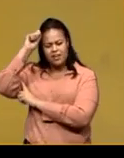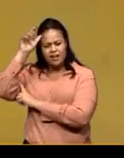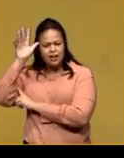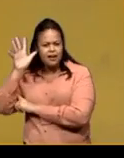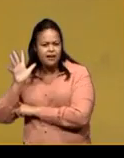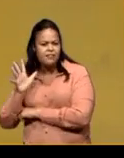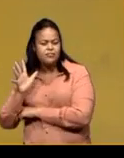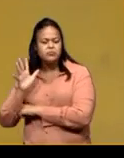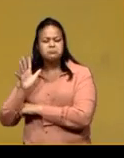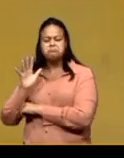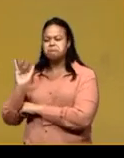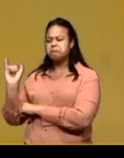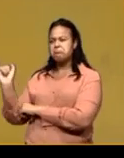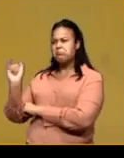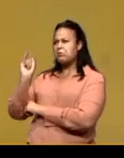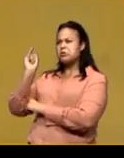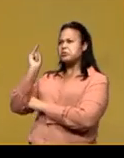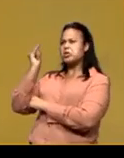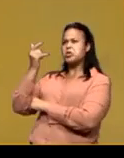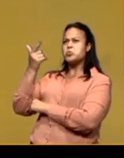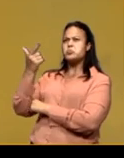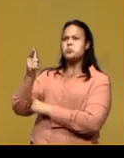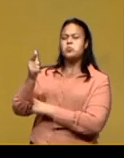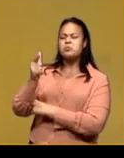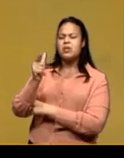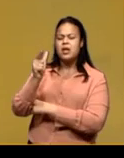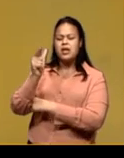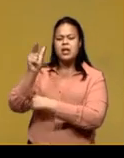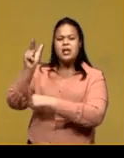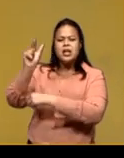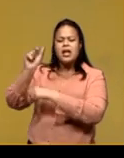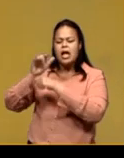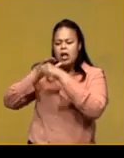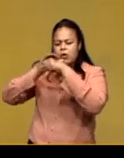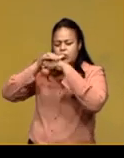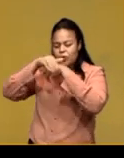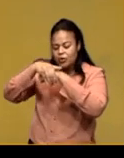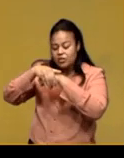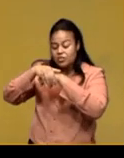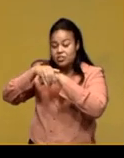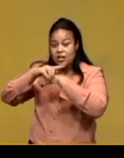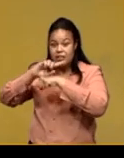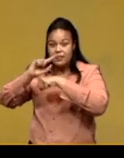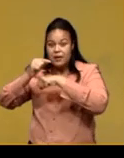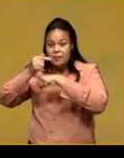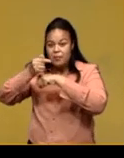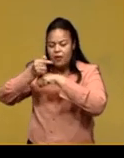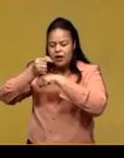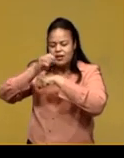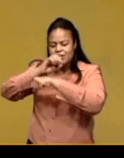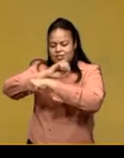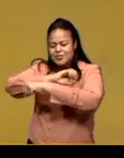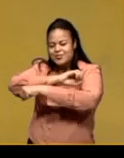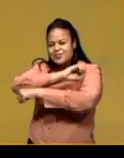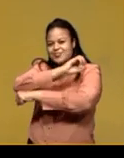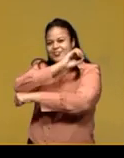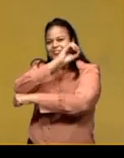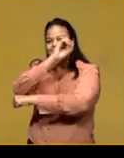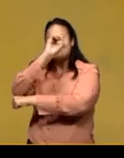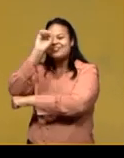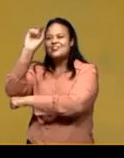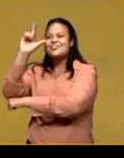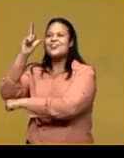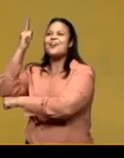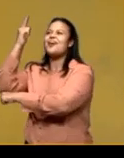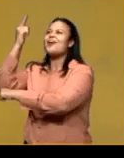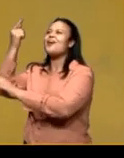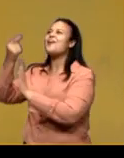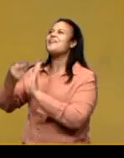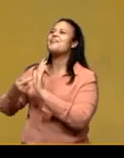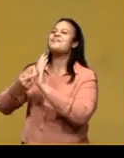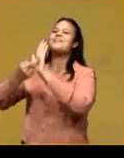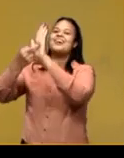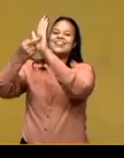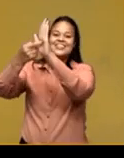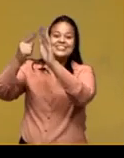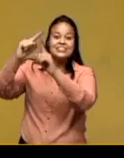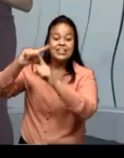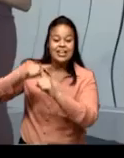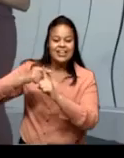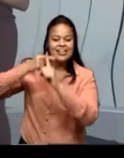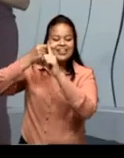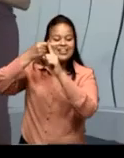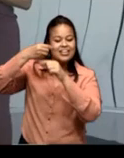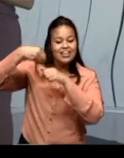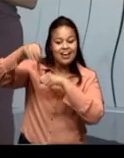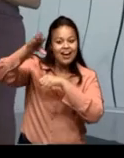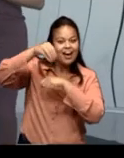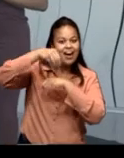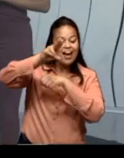importa o quão densa seja a noite, depois dela o sol sempre vem. E isso a gente faz quando compartilha uma energia positiva como